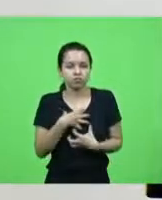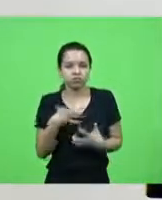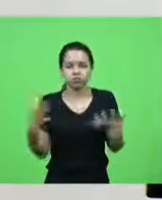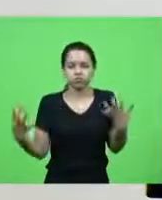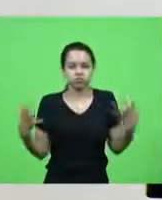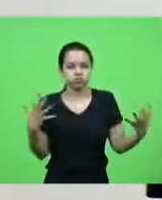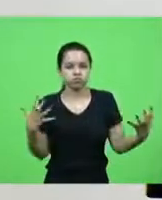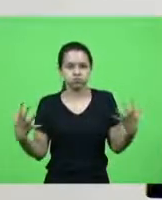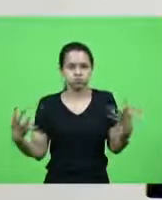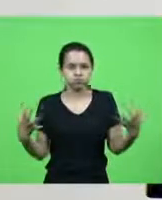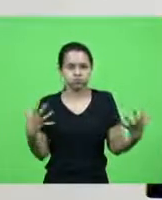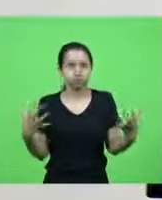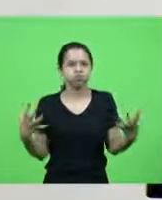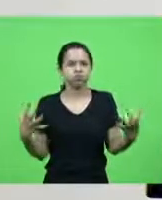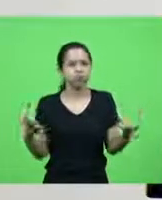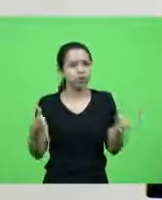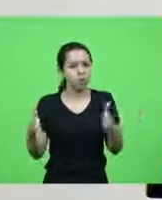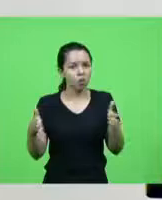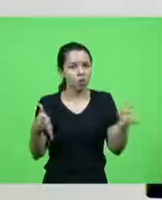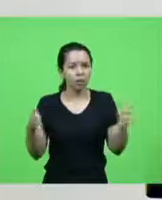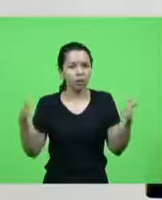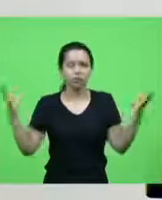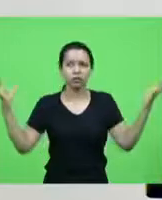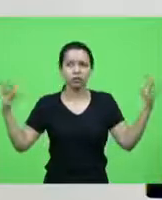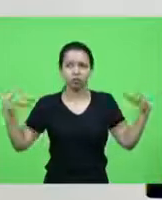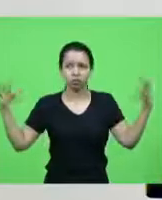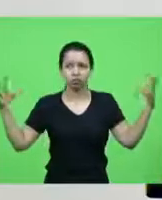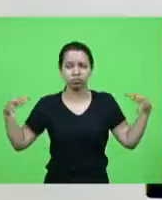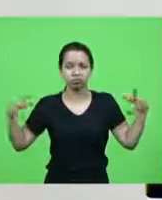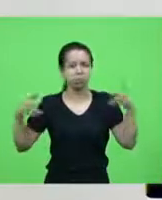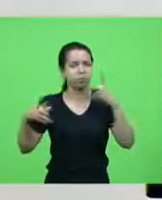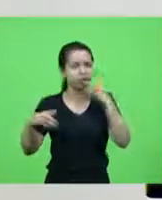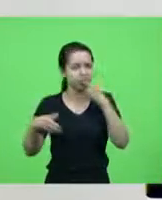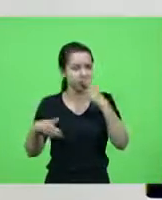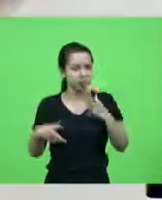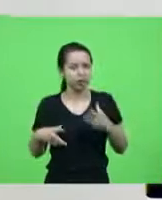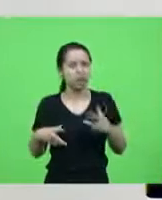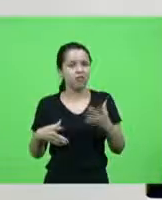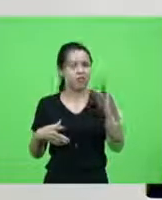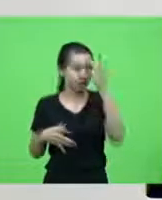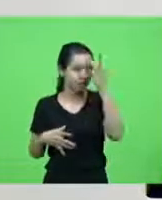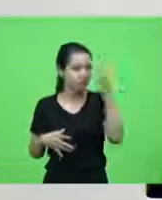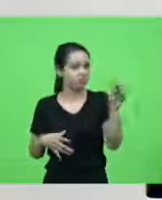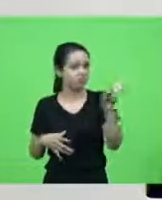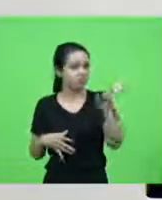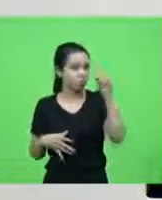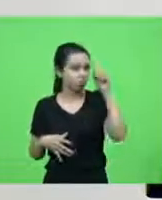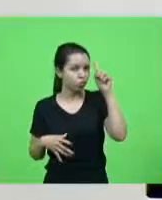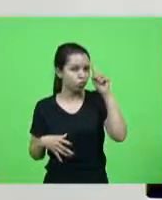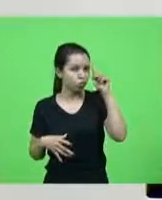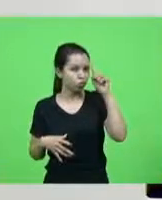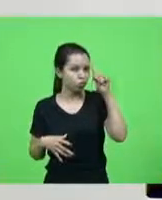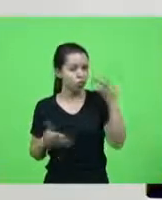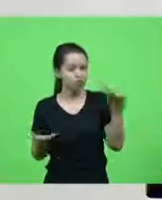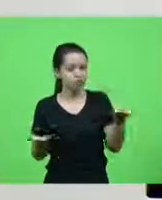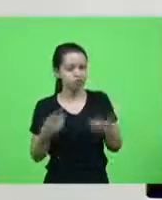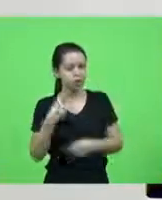momento de uma grande tempestade que a gente enfrenta e que não é fácil todos os dias os parlamentares aqui sofrem